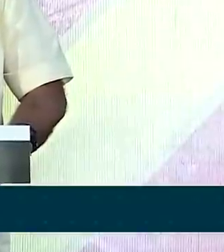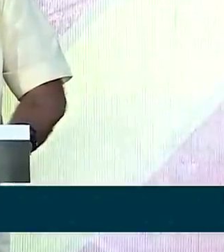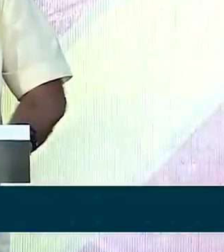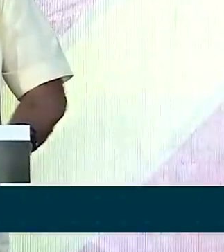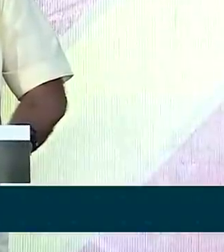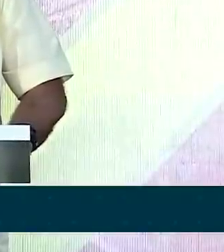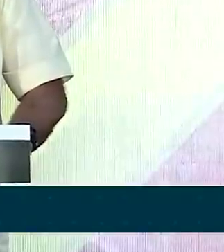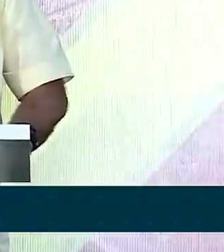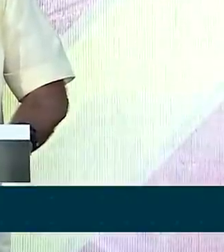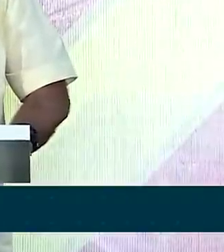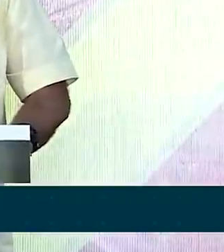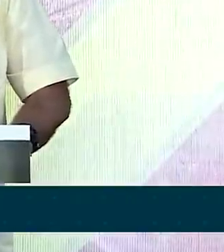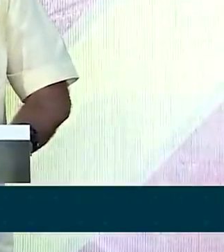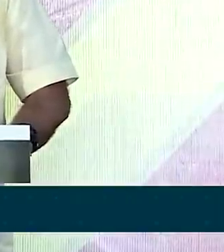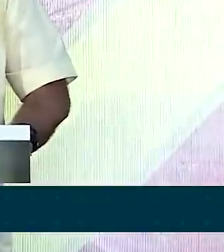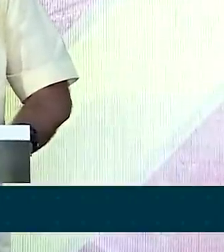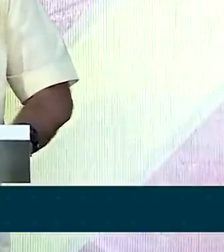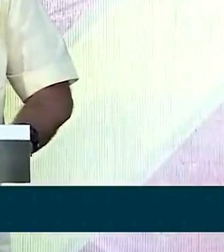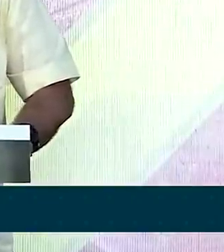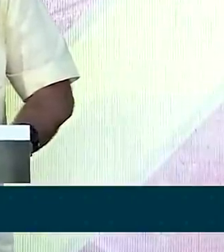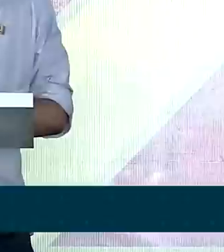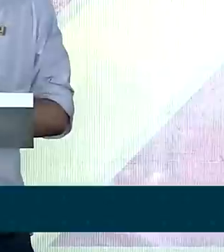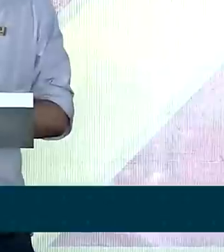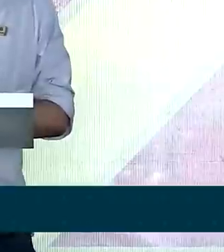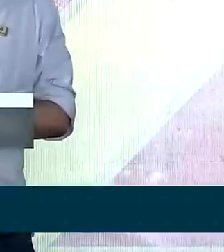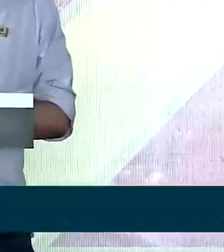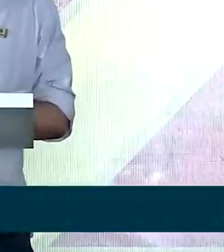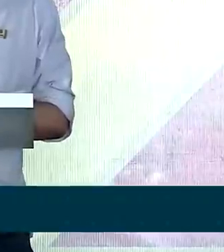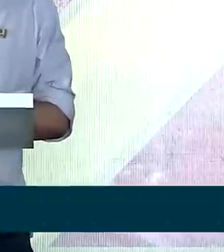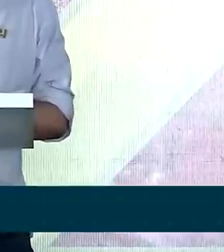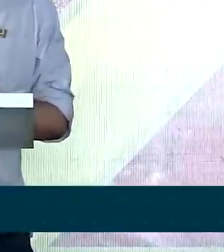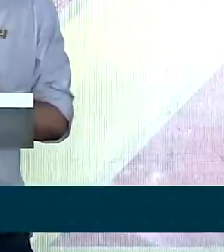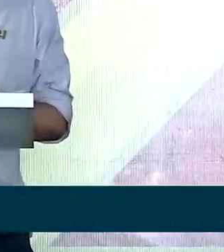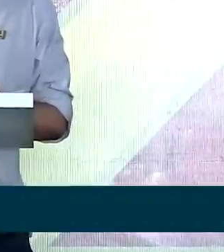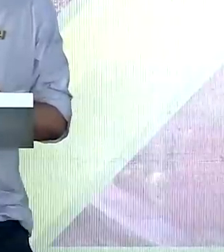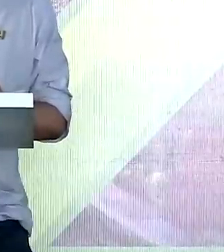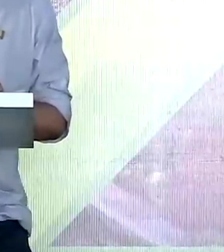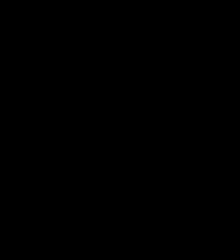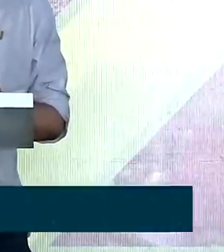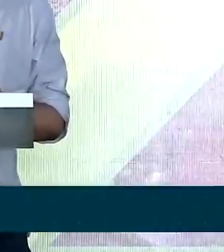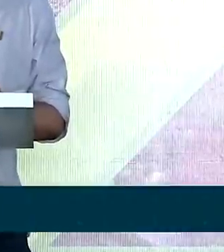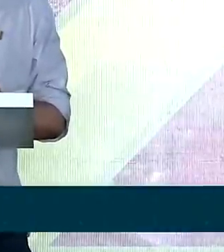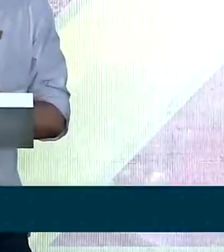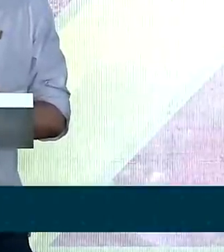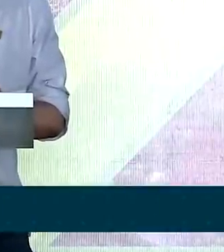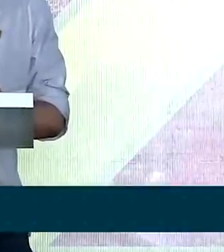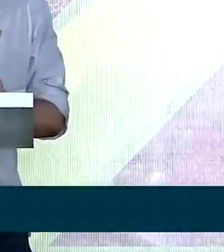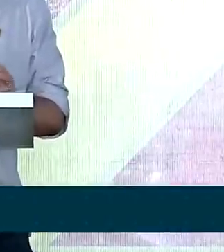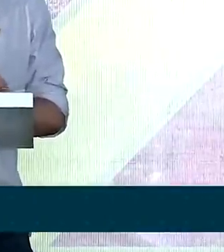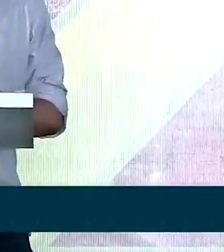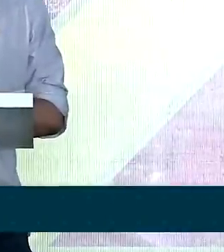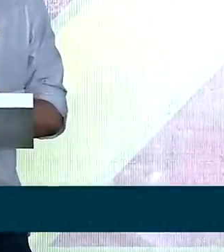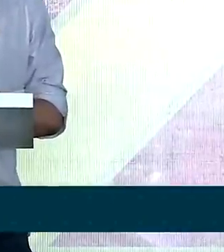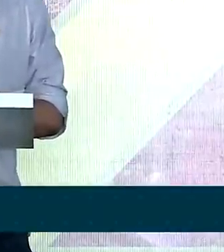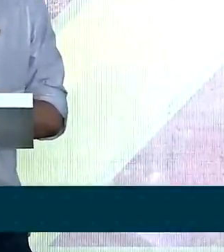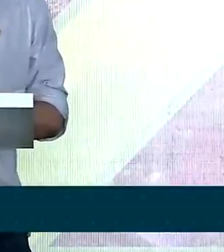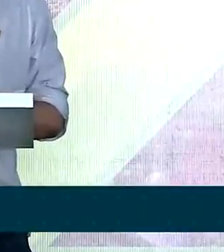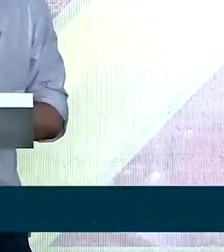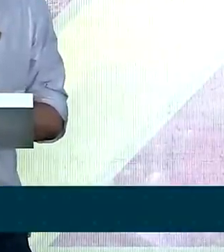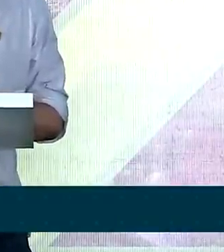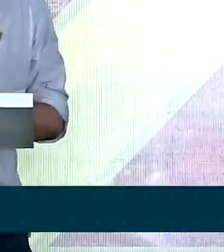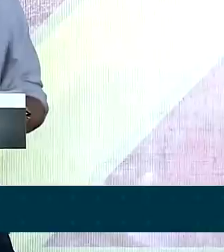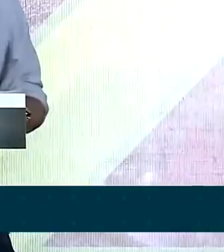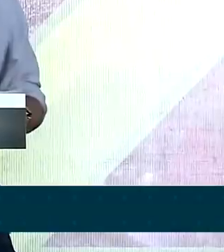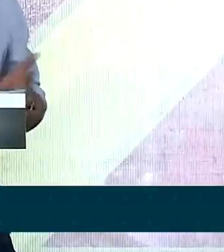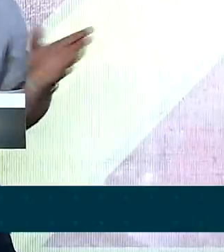para si e para os seus que isso é meu. A maior entrega já feita de títulos de propriedade da história do estado do